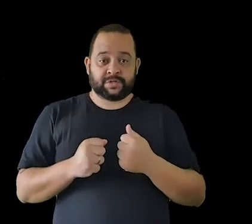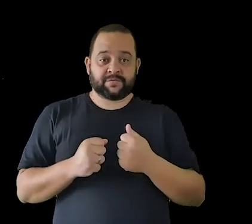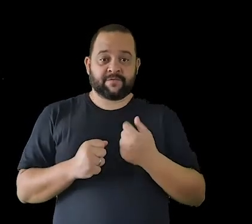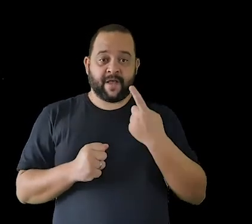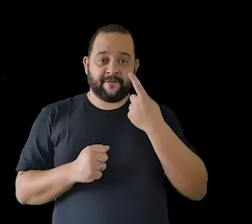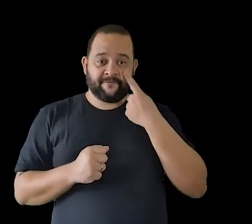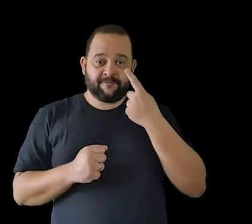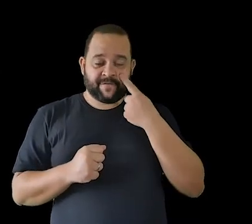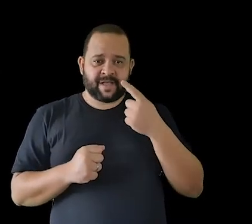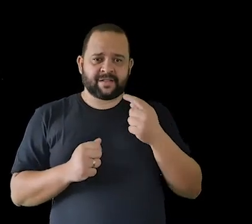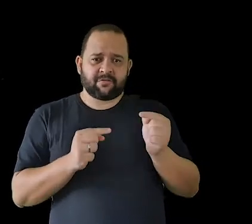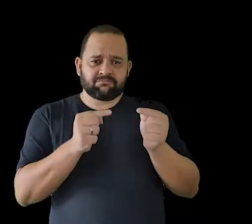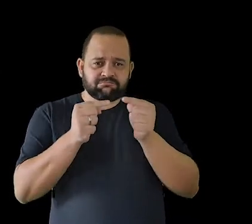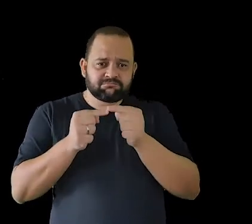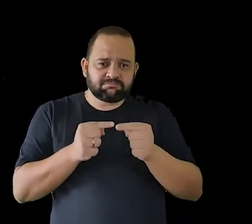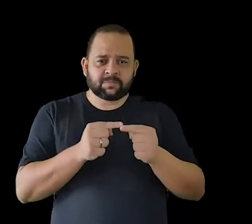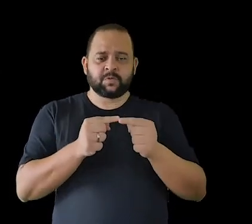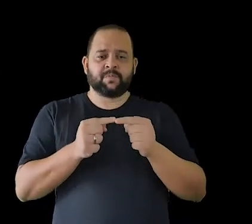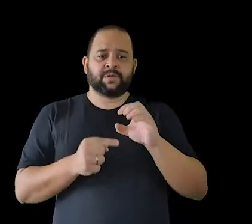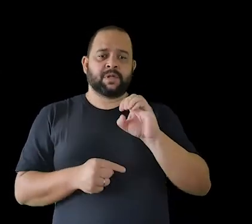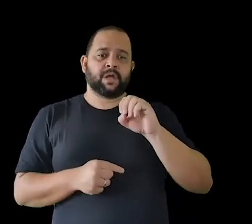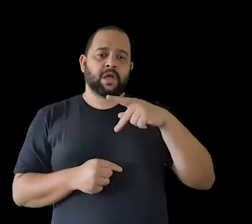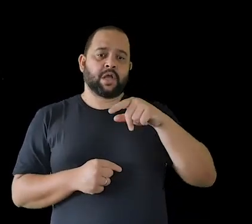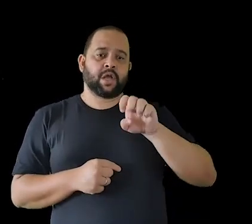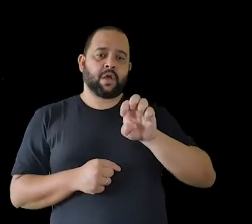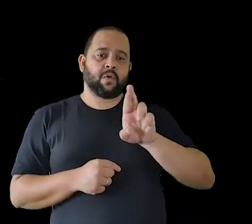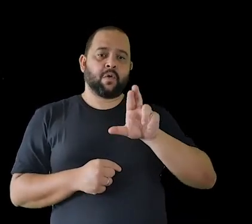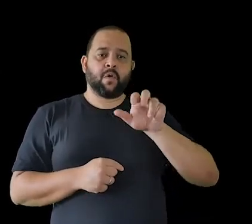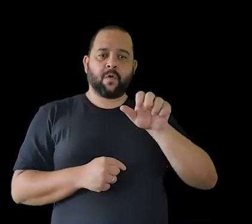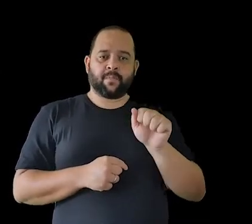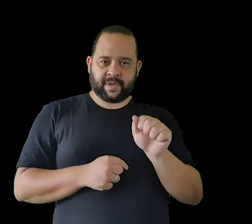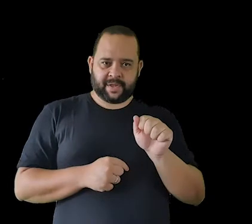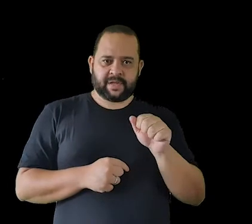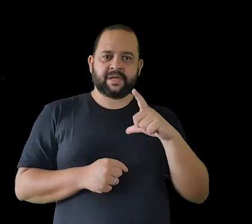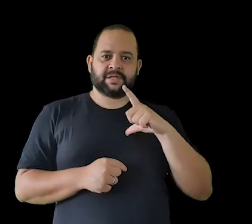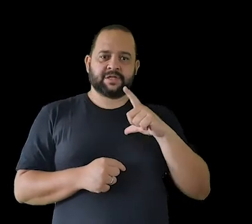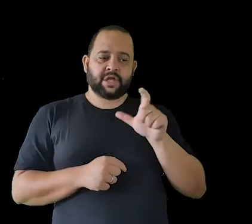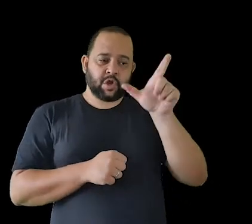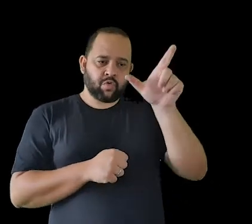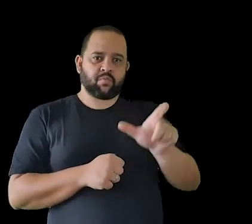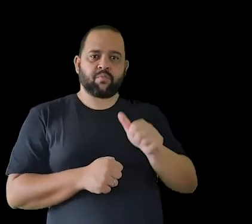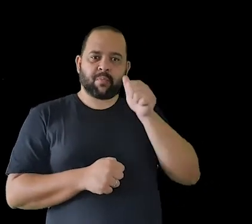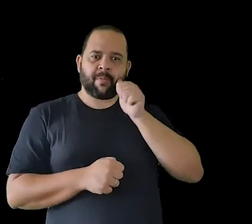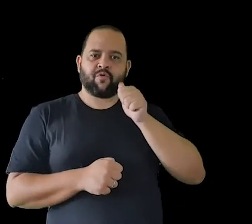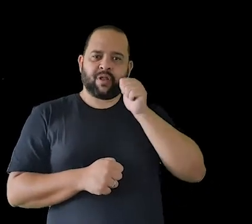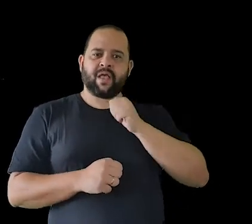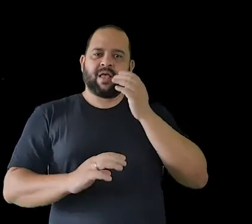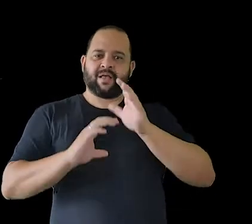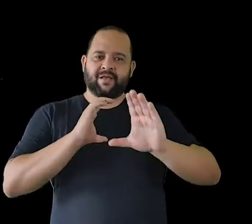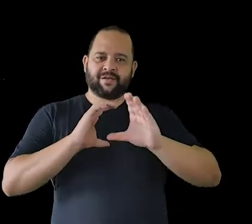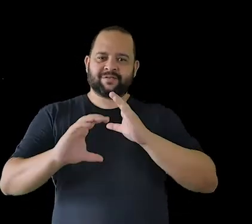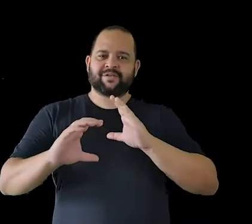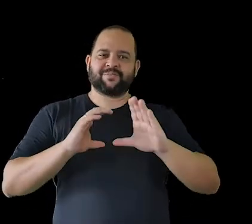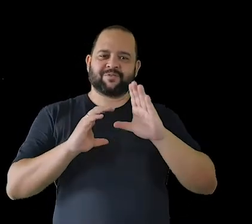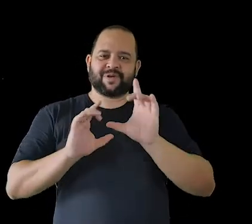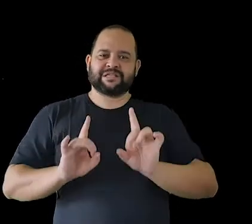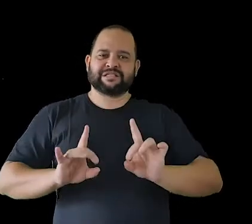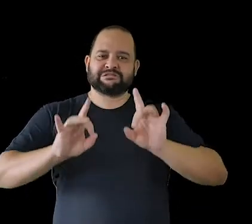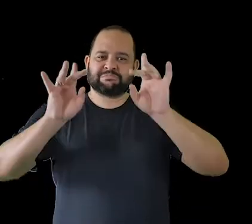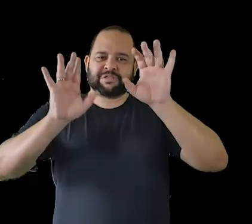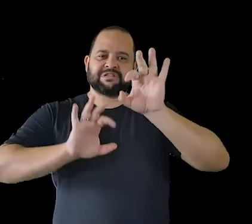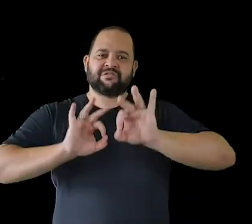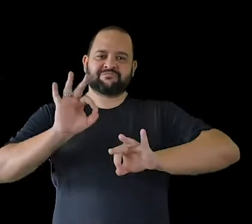tem essa ligação com a ópera e ter uma soprano com a Thayana cantando enriquece demais esse programa